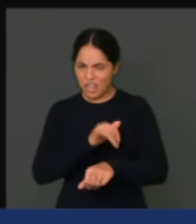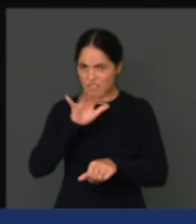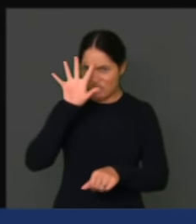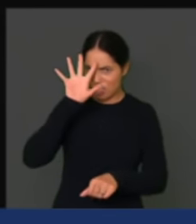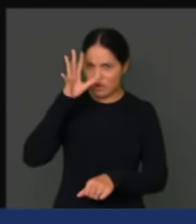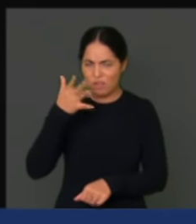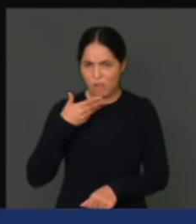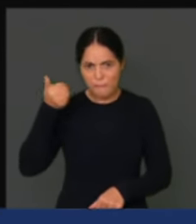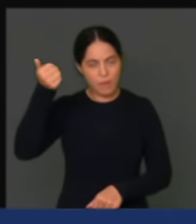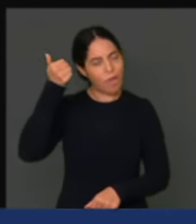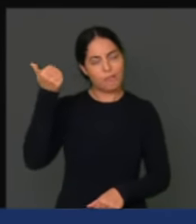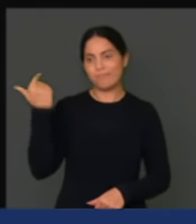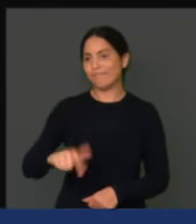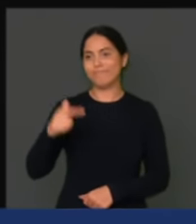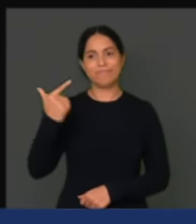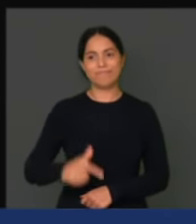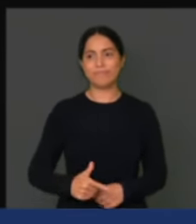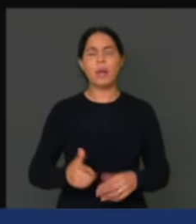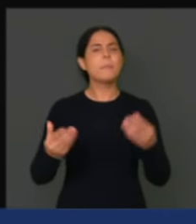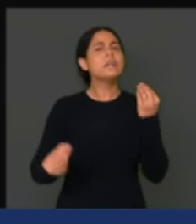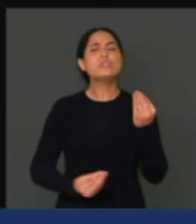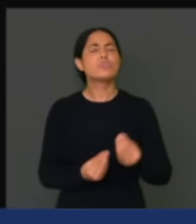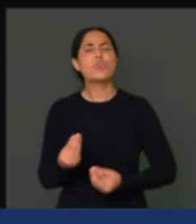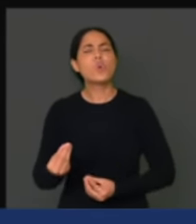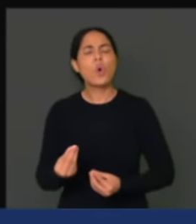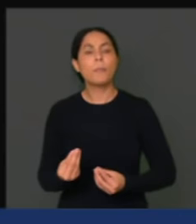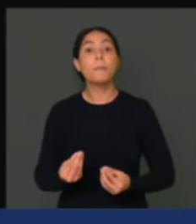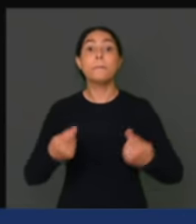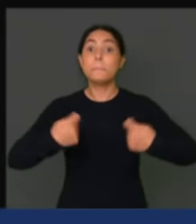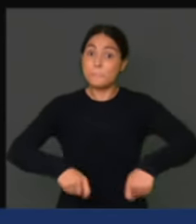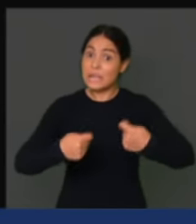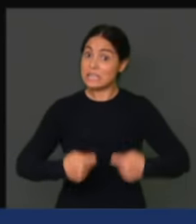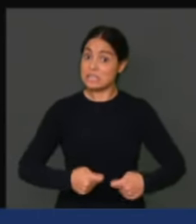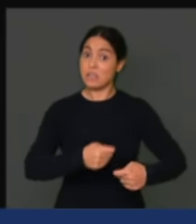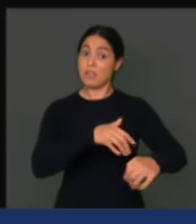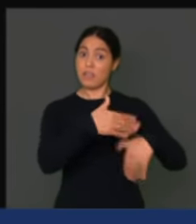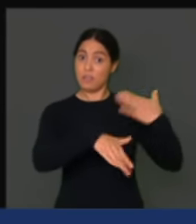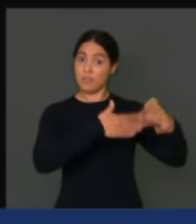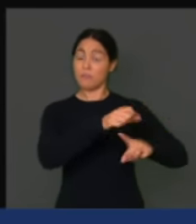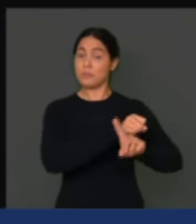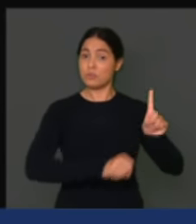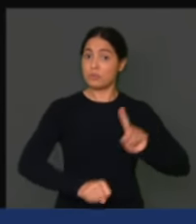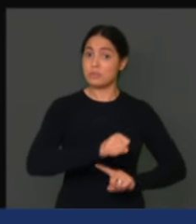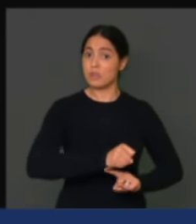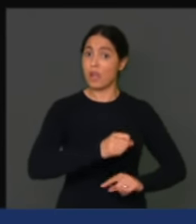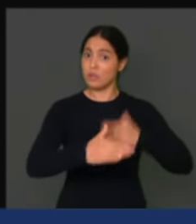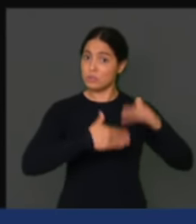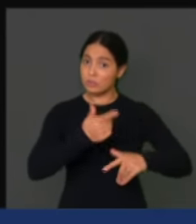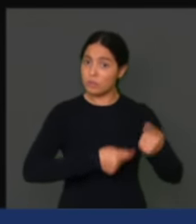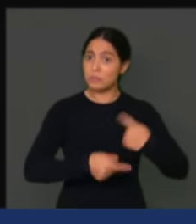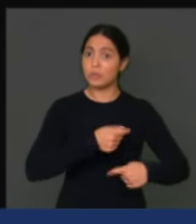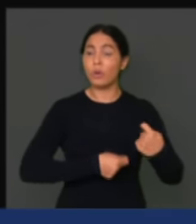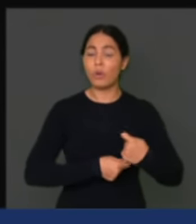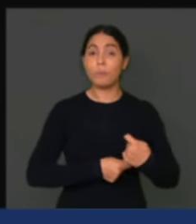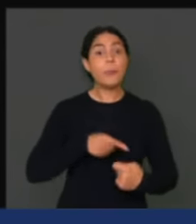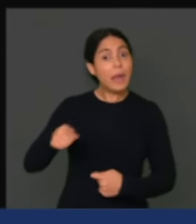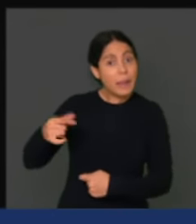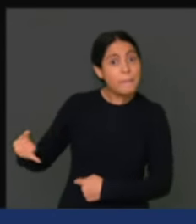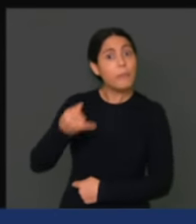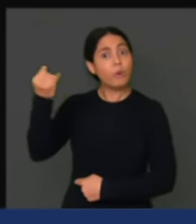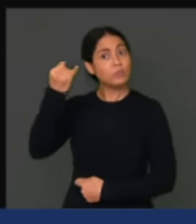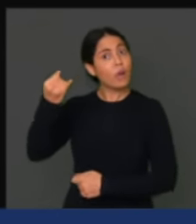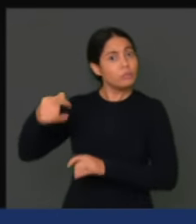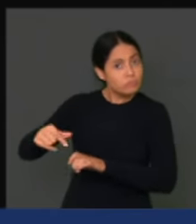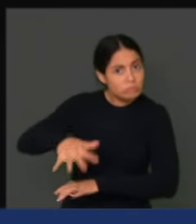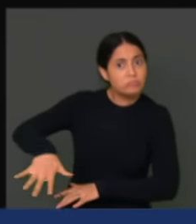desenvolvimento econômico e social, que vem muito a reboque do econômico, evidentemente, mas é